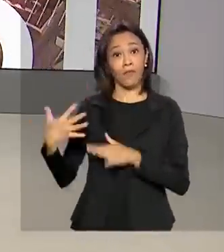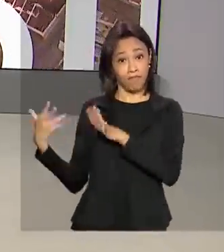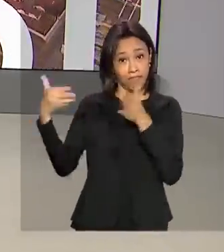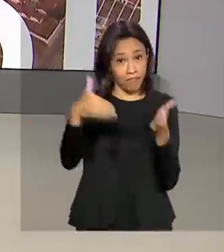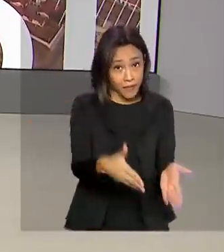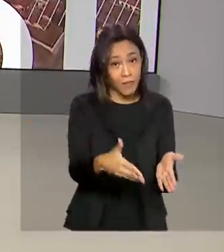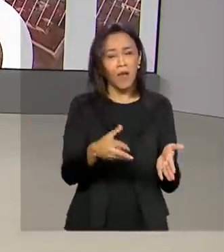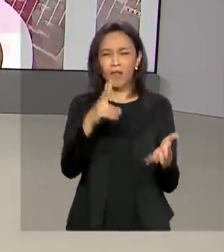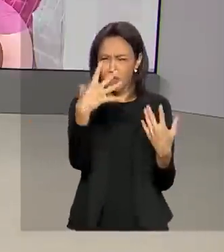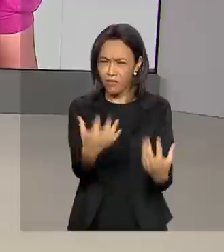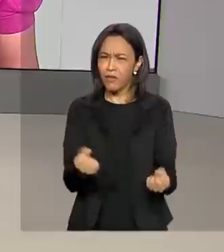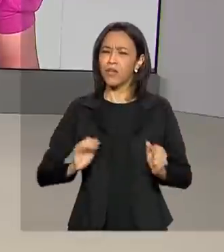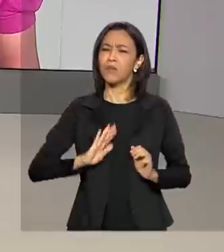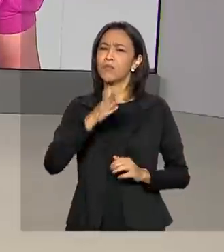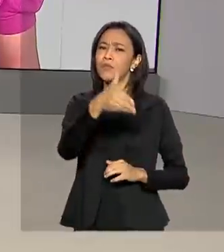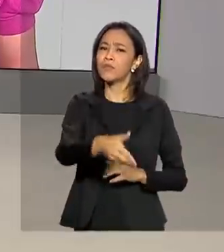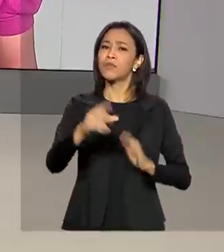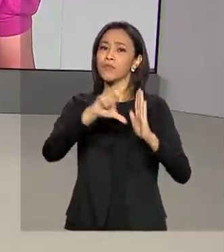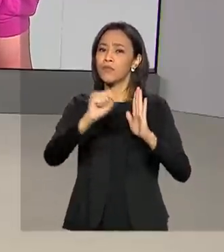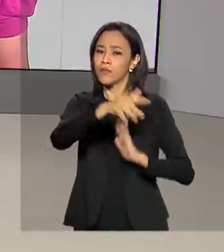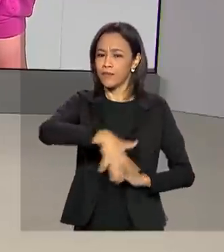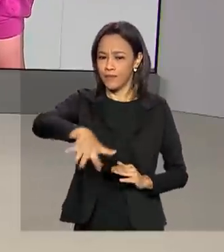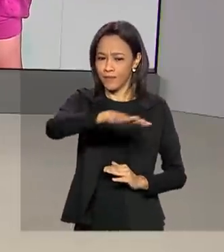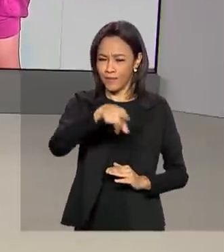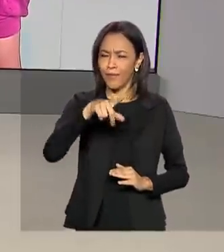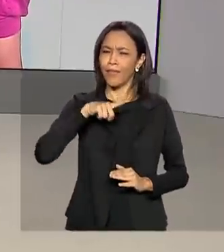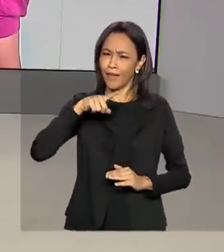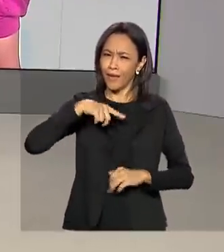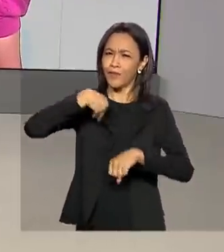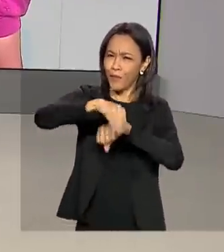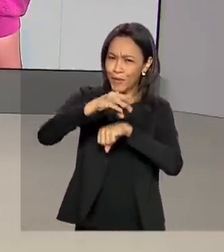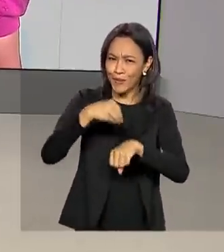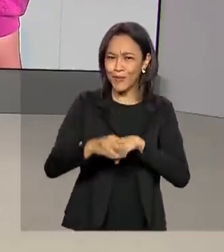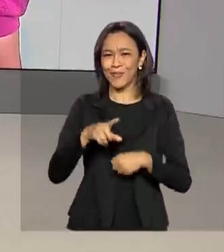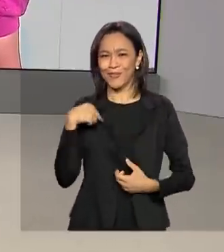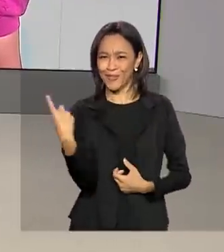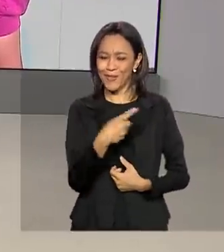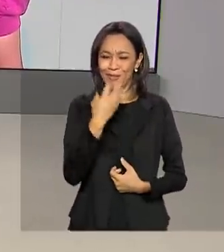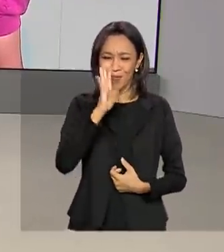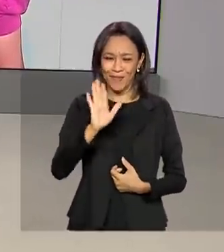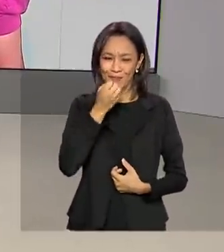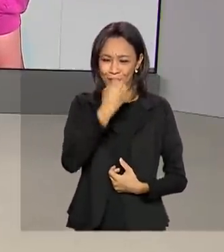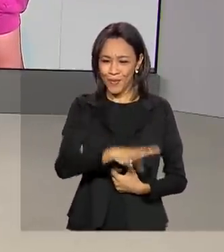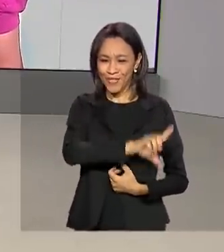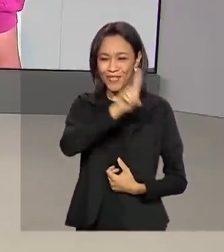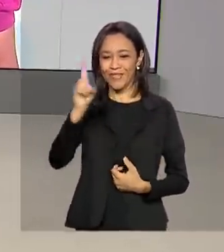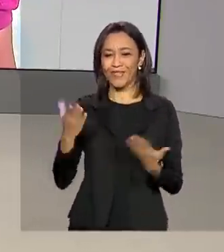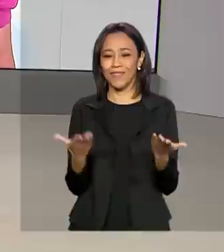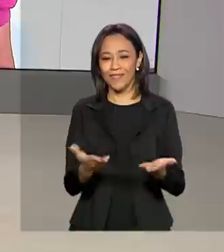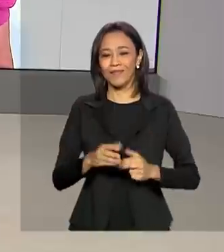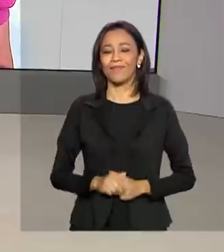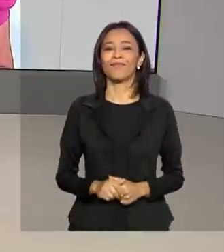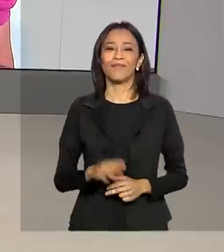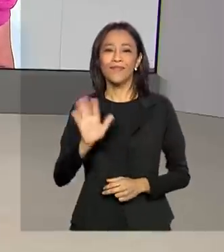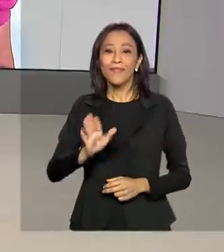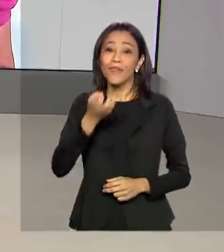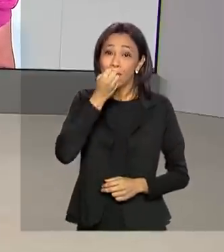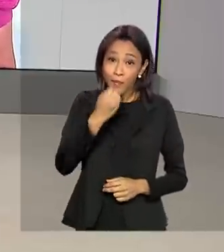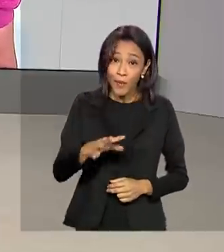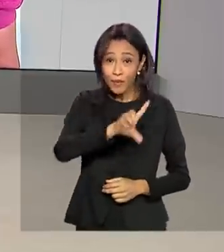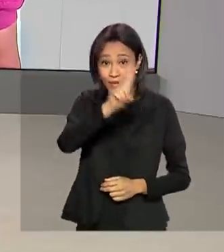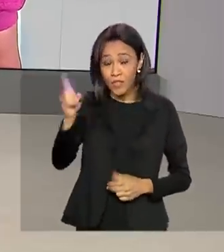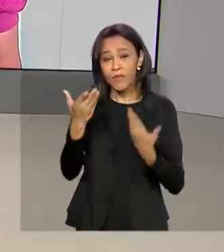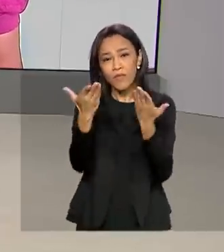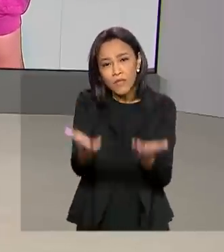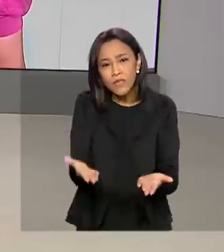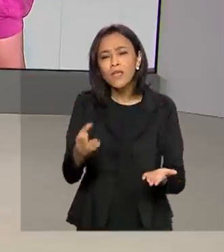Vamos então ao Palácio do Planalto? Luciana Colares de Holanda traz as informações para a gente. Bom dia, Lu! Oi, Renata. Bom dia para você.